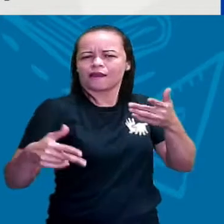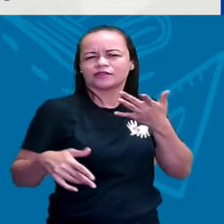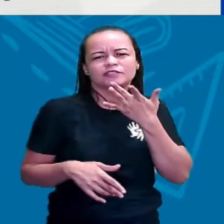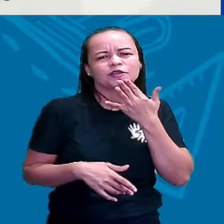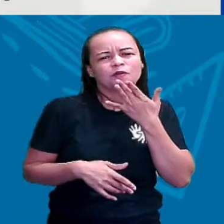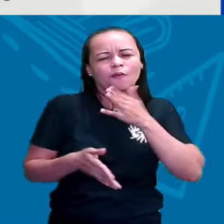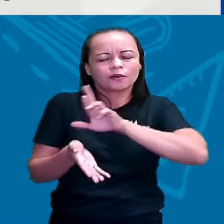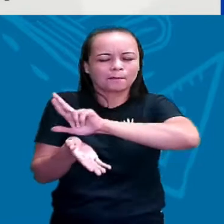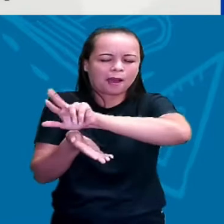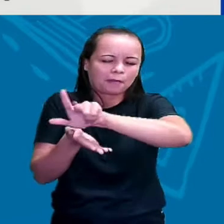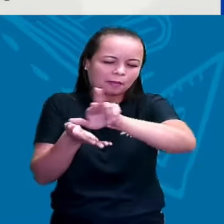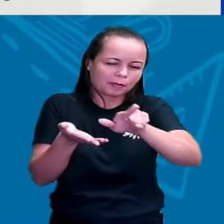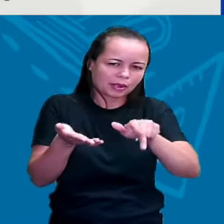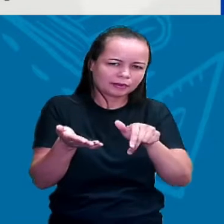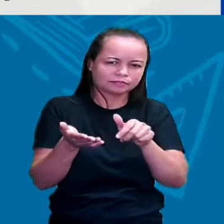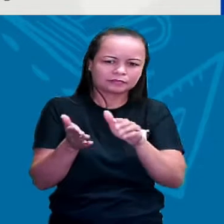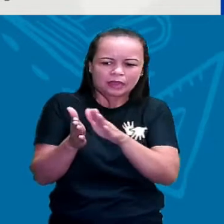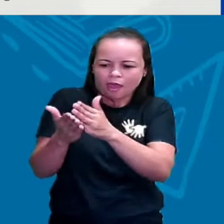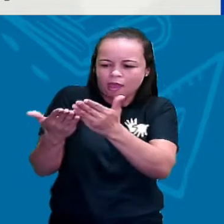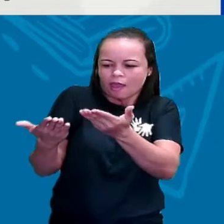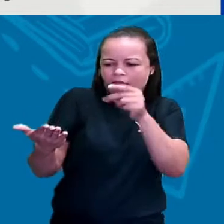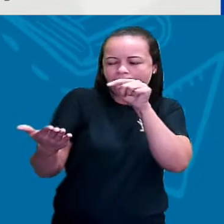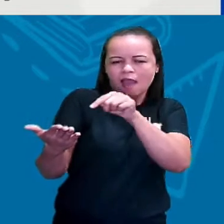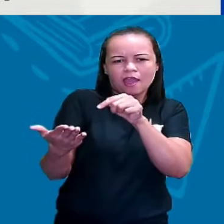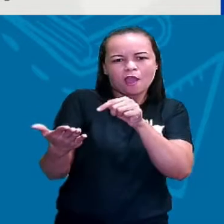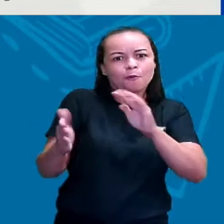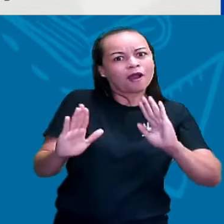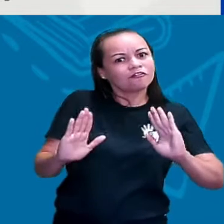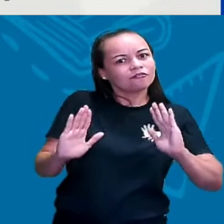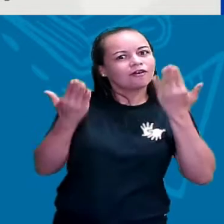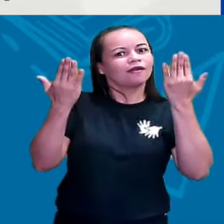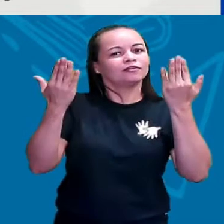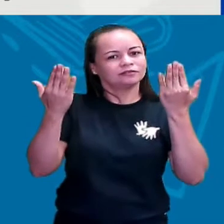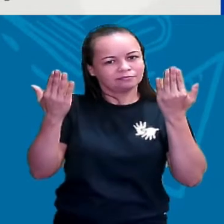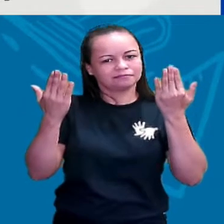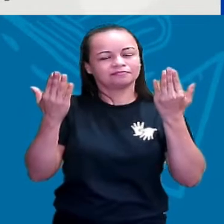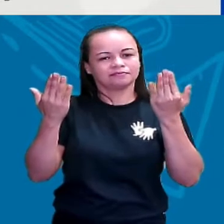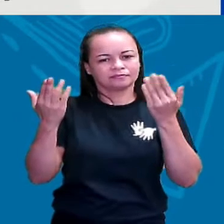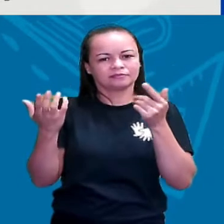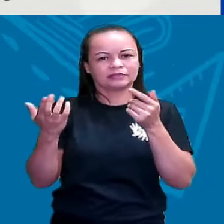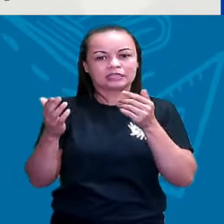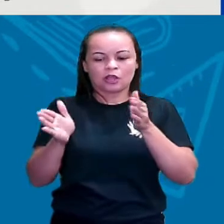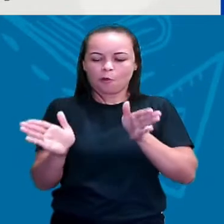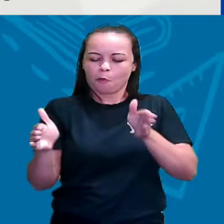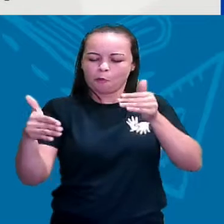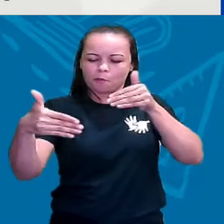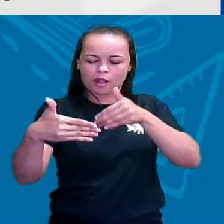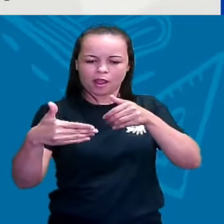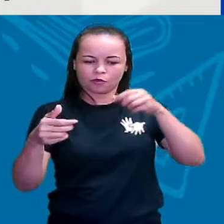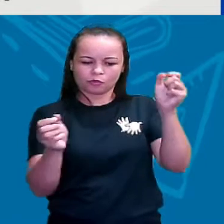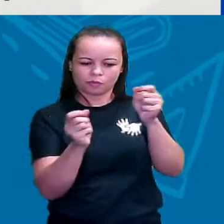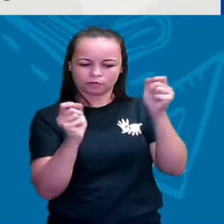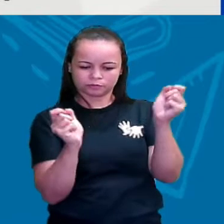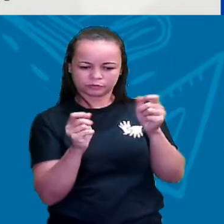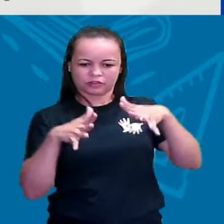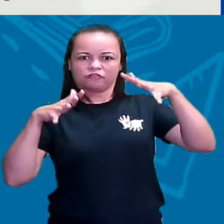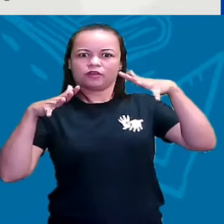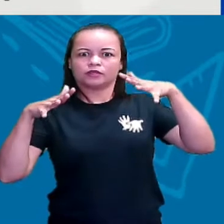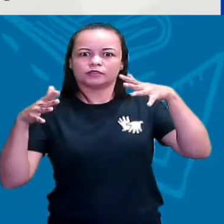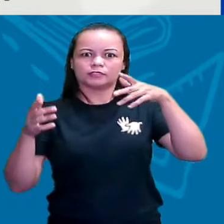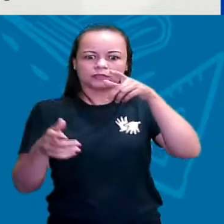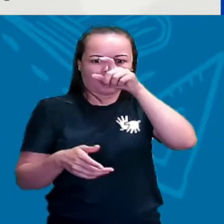É mesmo uma festa, um baú de feiticeiro, um